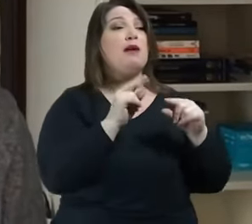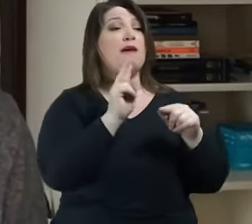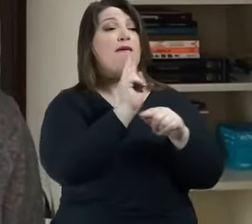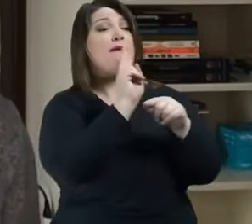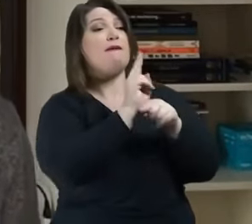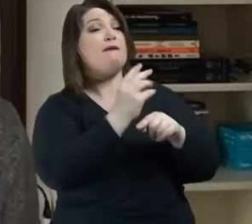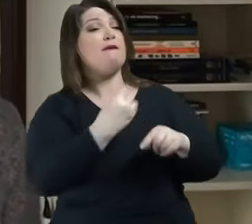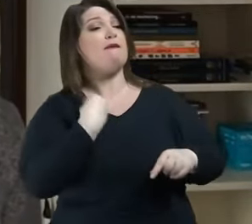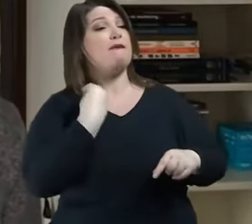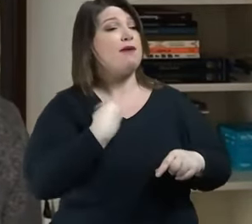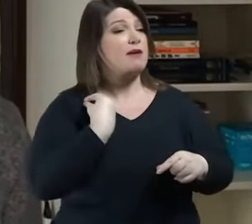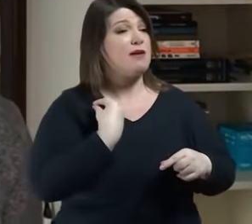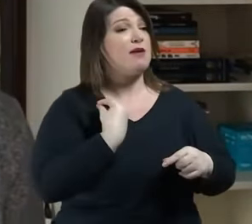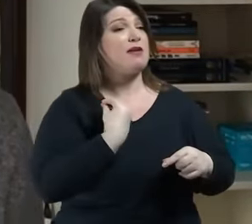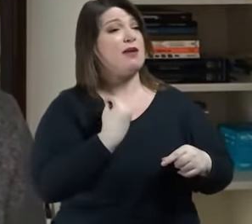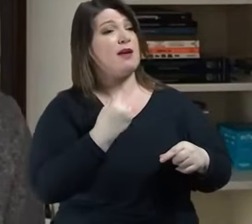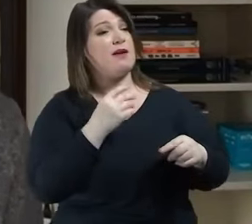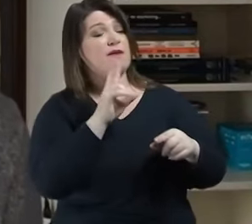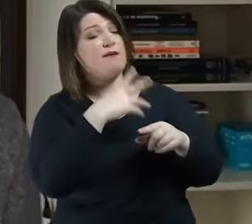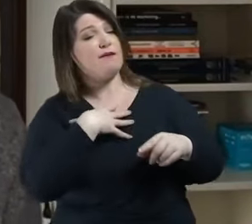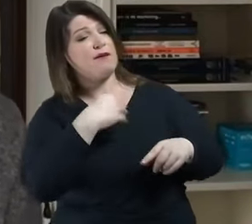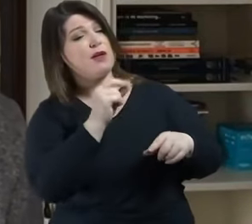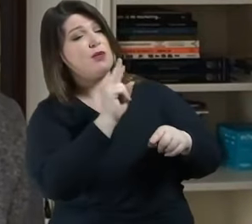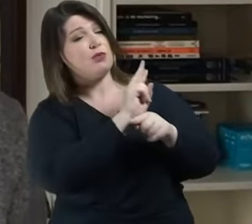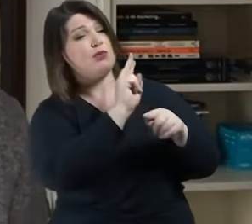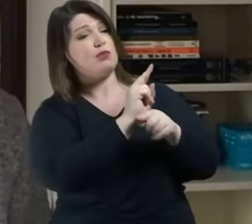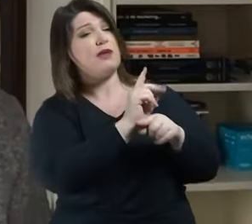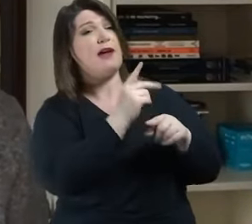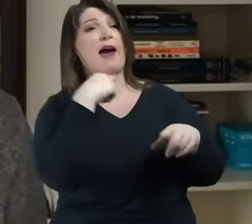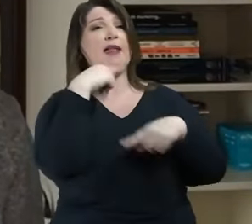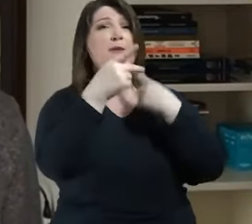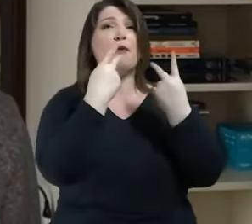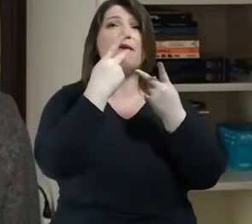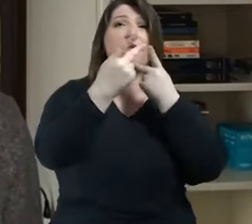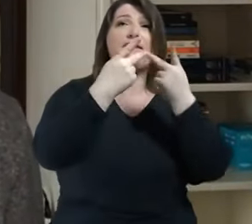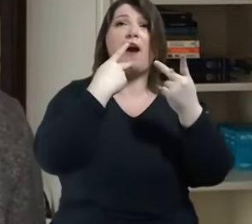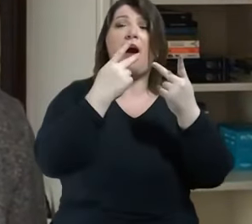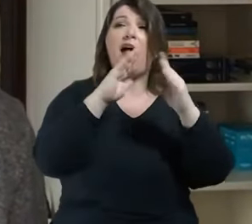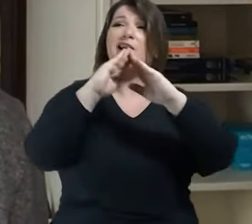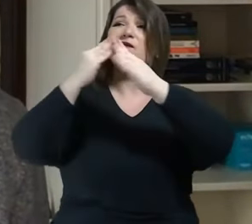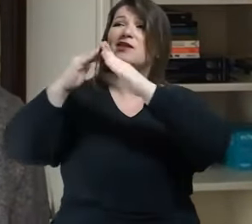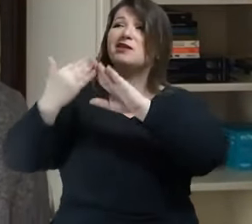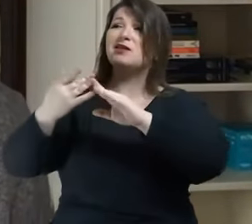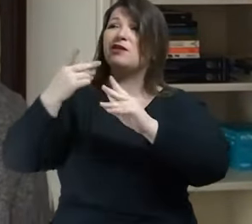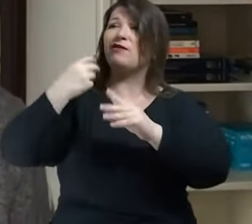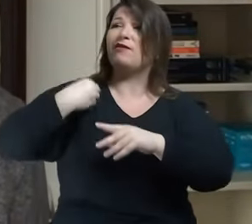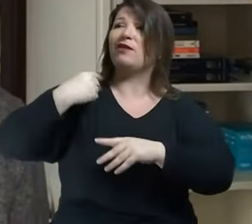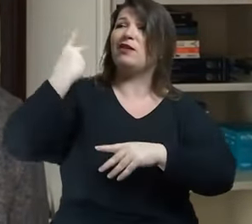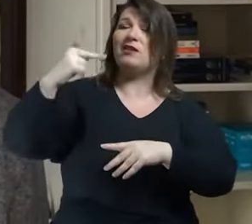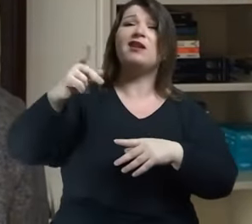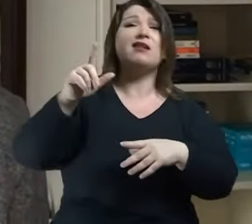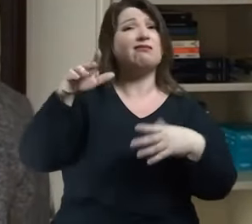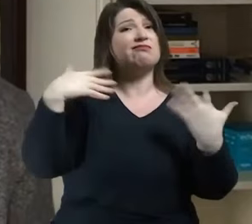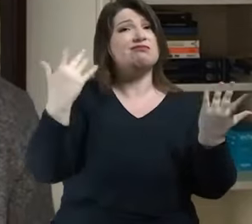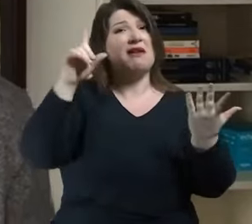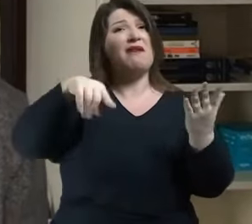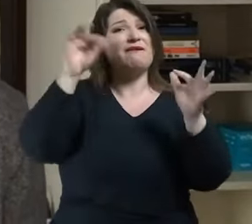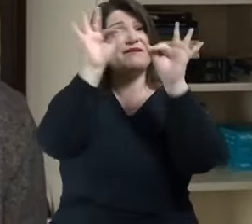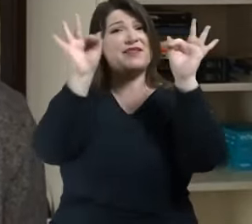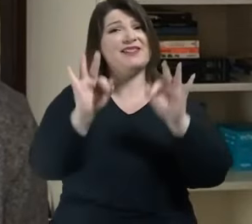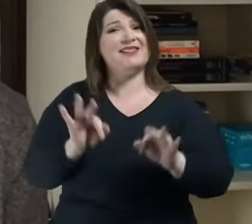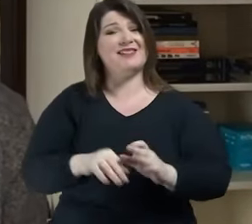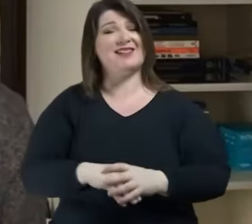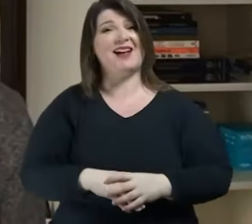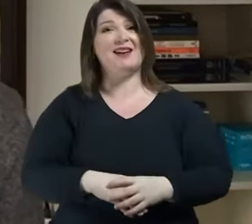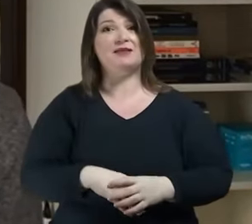vizinhos e dos conhecidos isso porém é que é a felicidade parece a princípio que as coisas